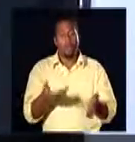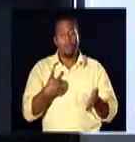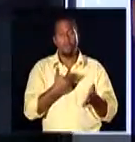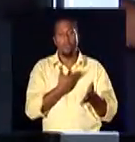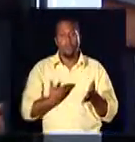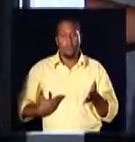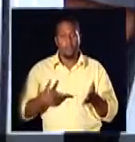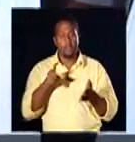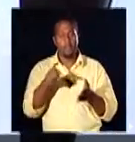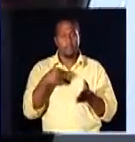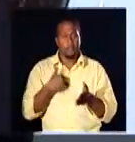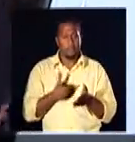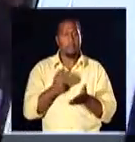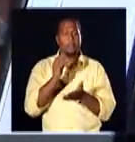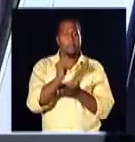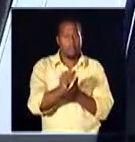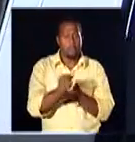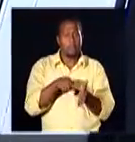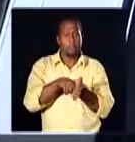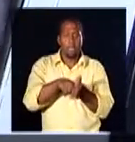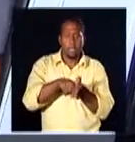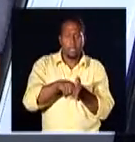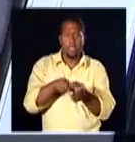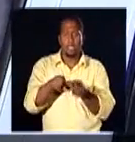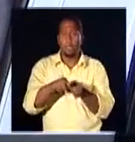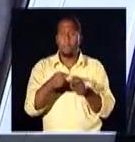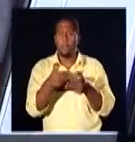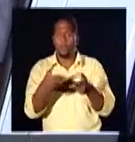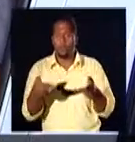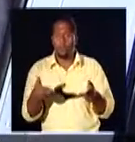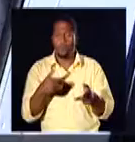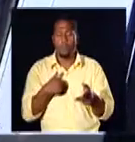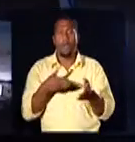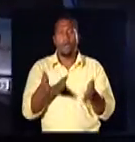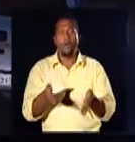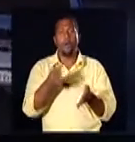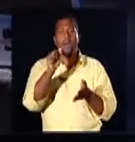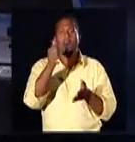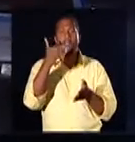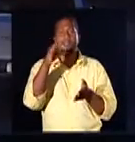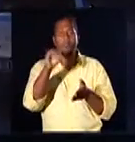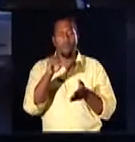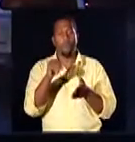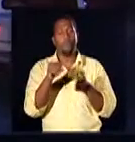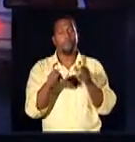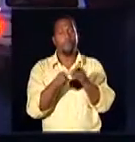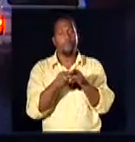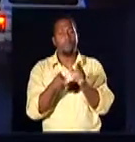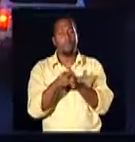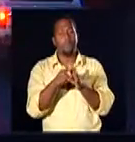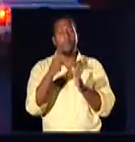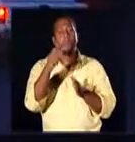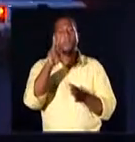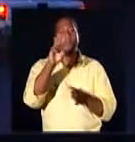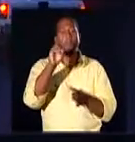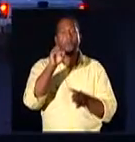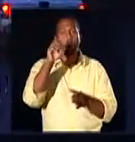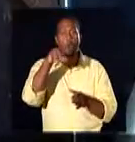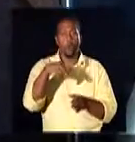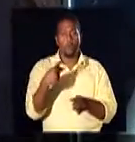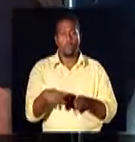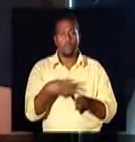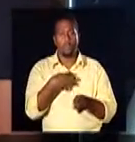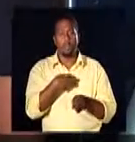que leva os poderes públicos a investirem na fiscalização dos serviços e de produtos, como é o caso desta ação realizada pelo Procon